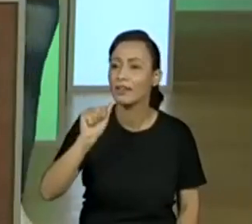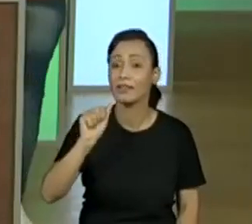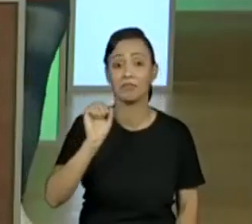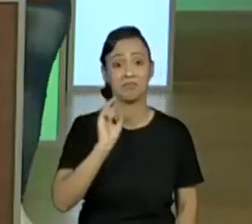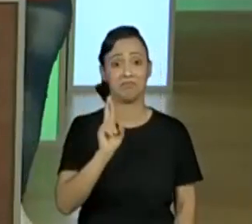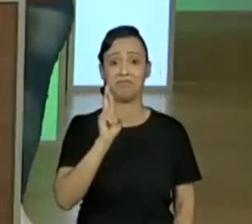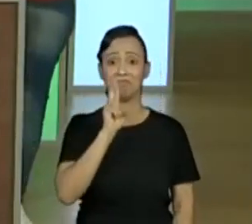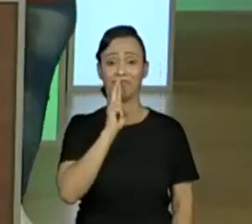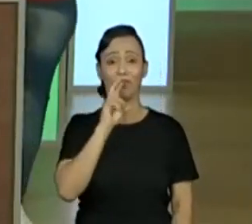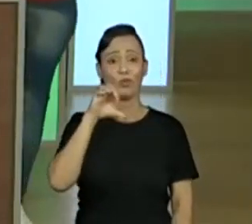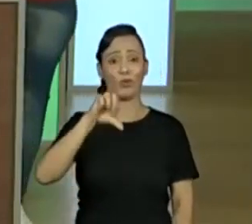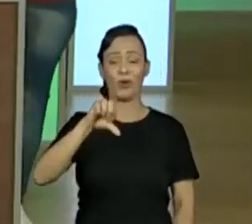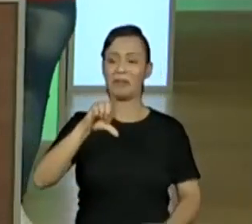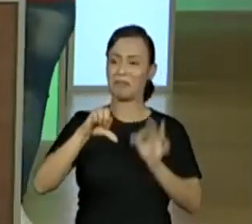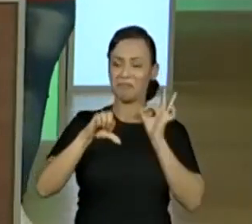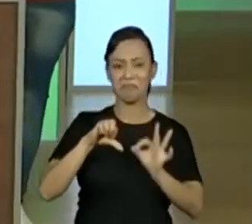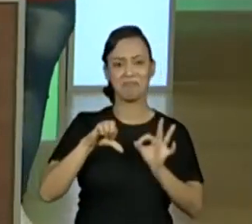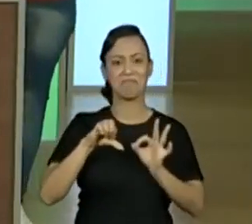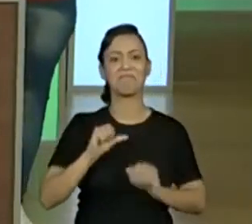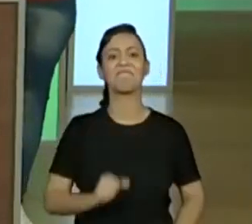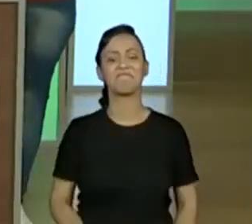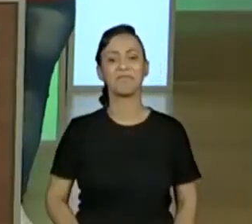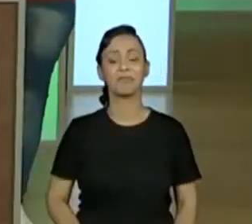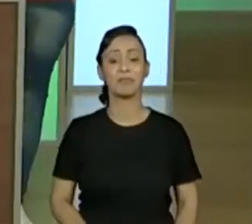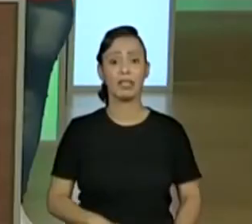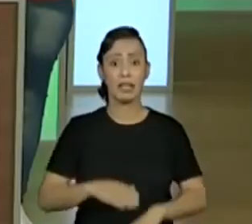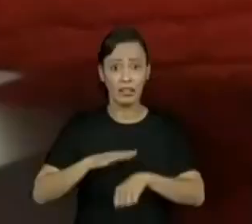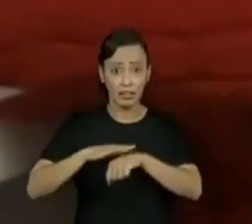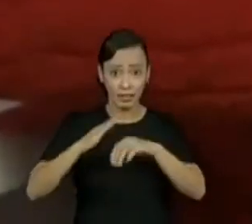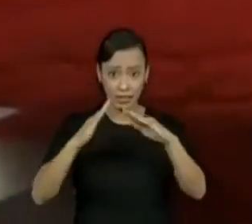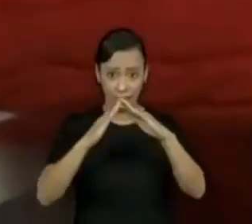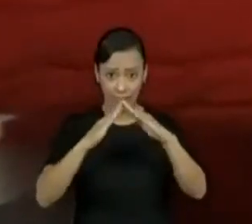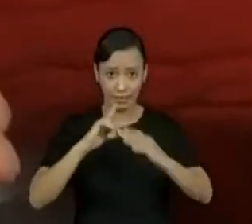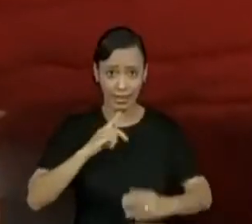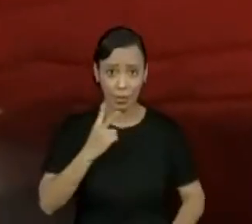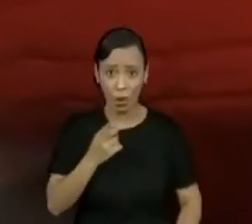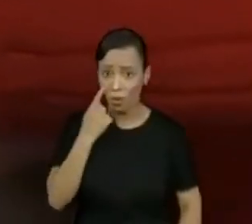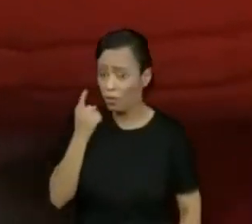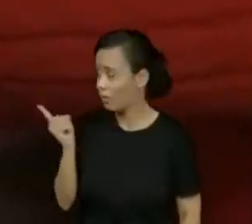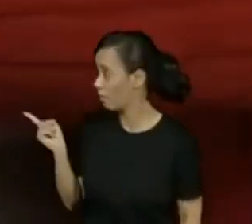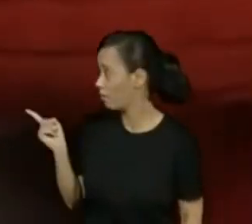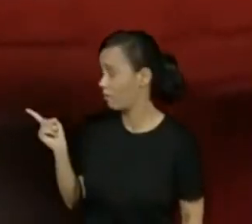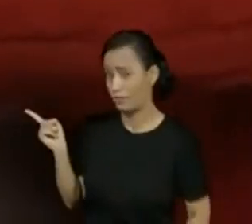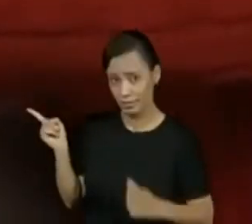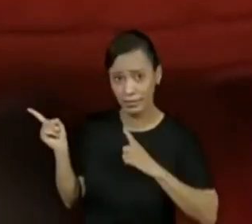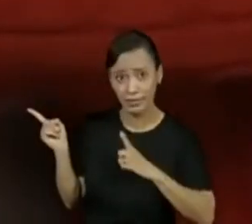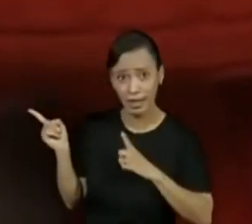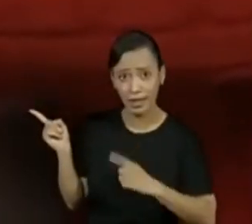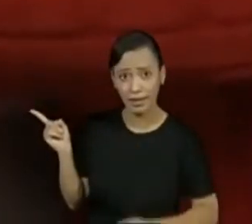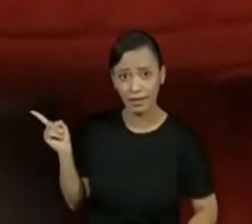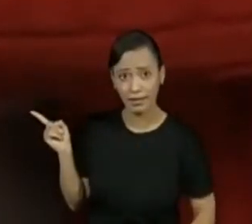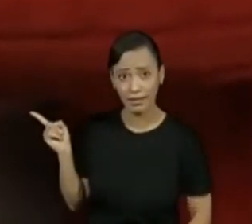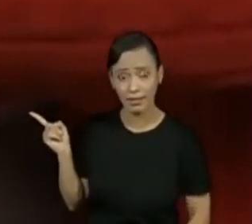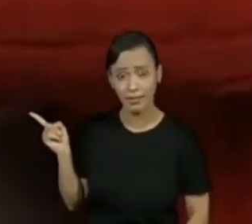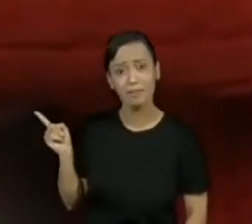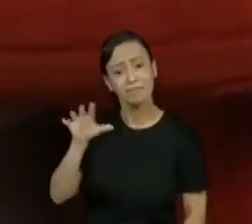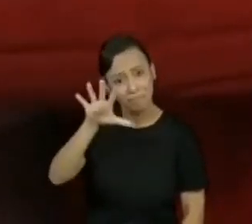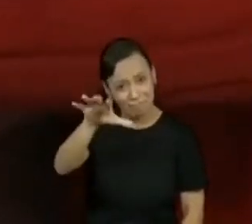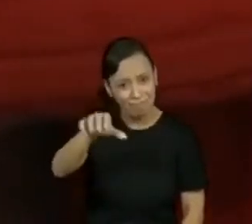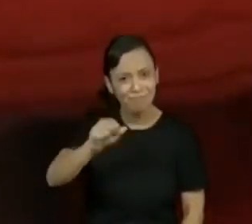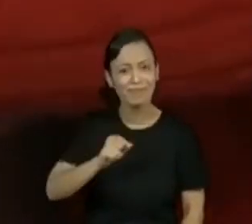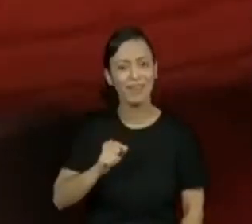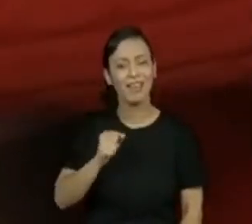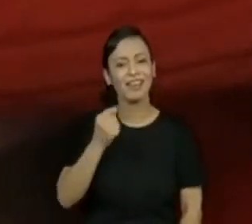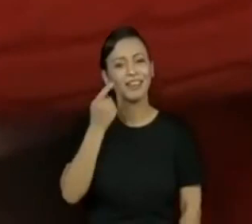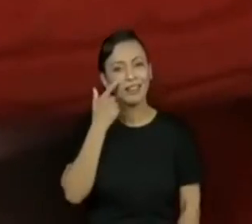fácil vocês fazerem atividade. Quem tiver um dado assim, Que é mais fácil. verdade. A professora perguntou desses dados aqui. Esses dados são aqueles